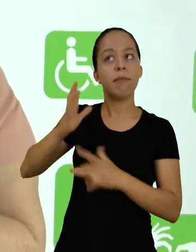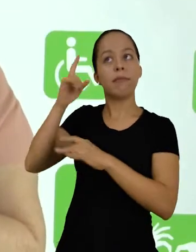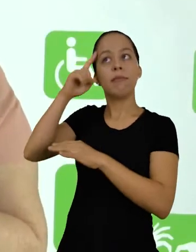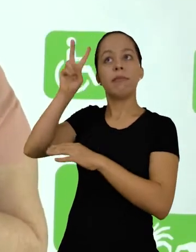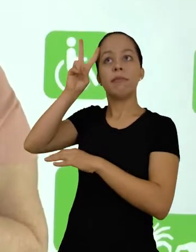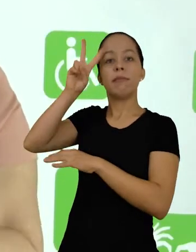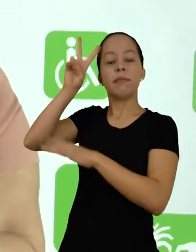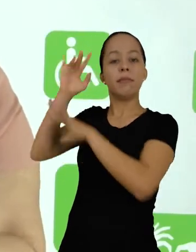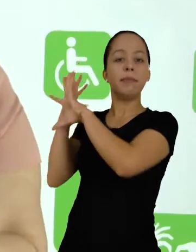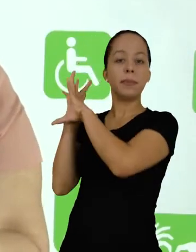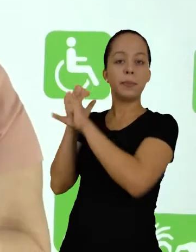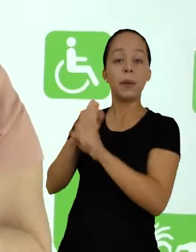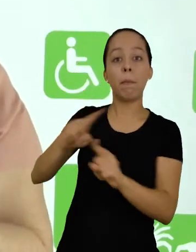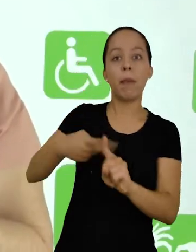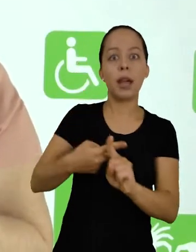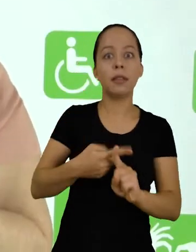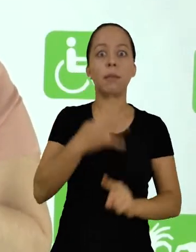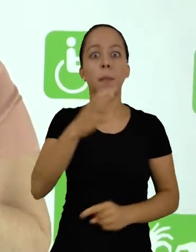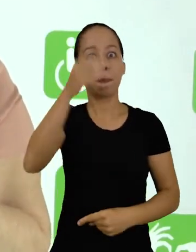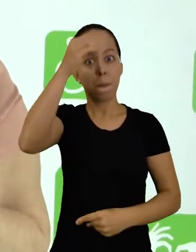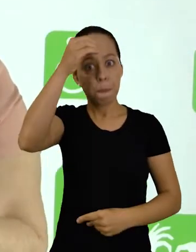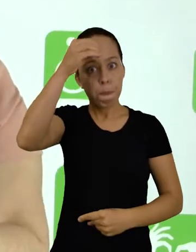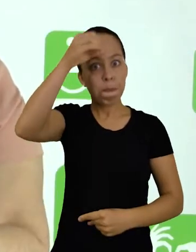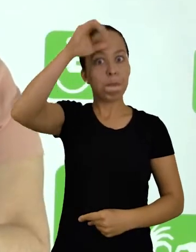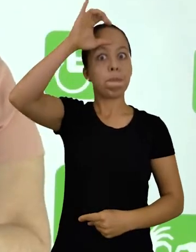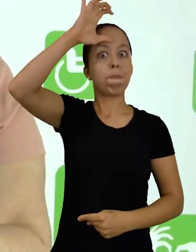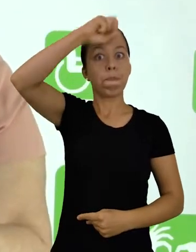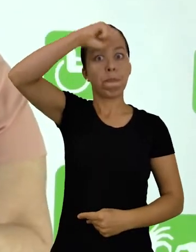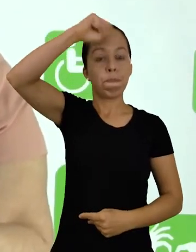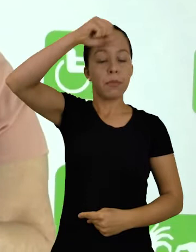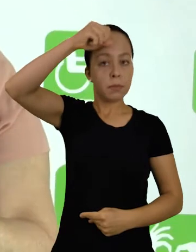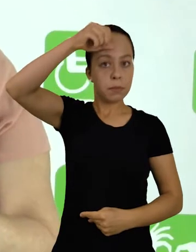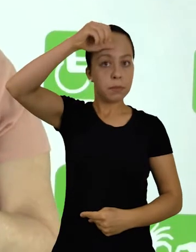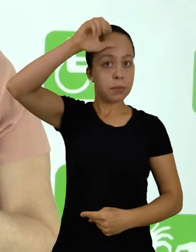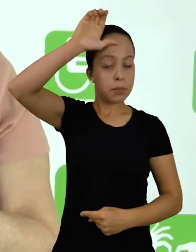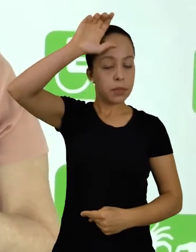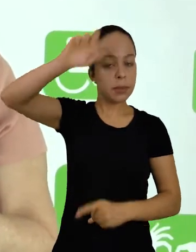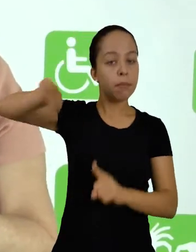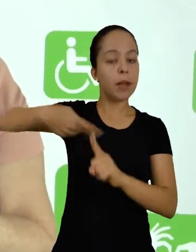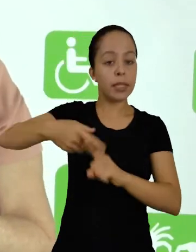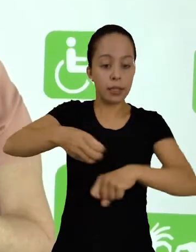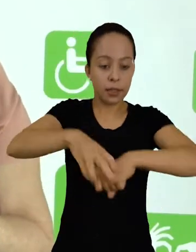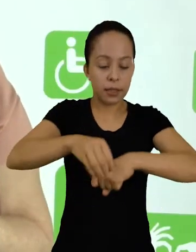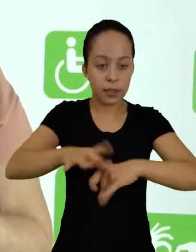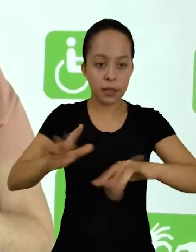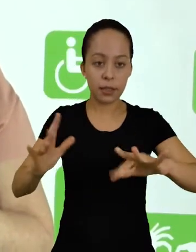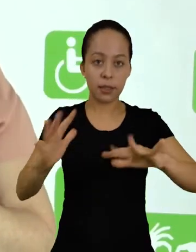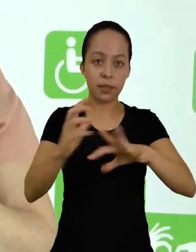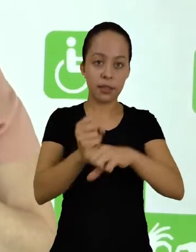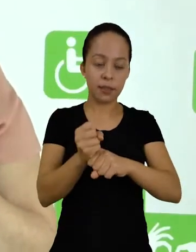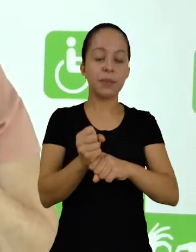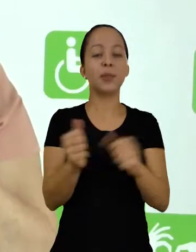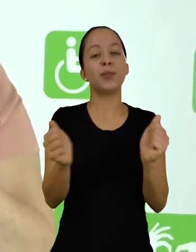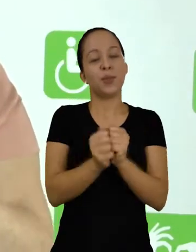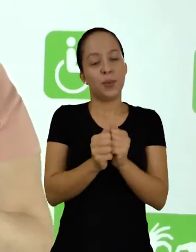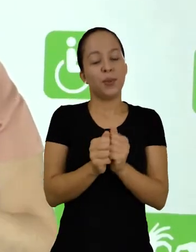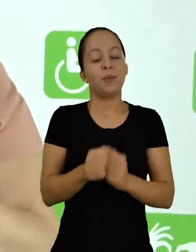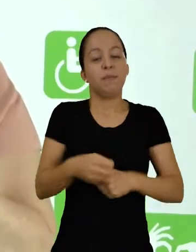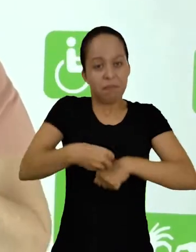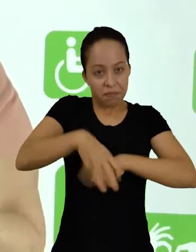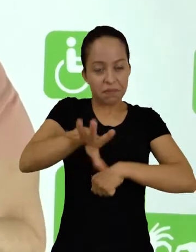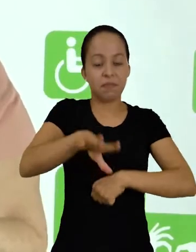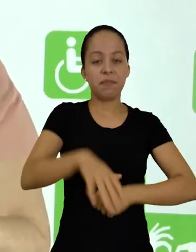conhecimento acumulado e o conhecimento transmitido. A pesquisa, ela é